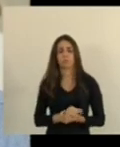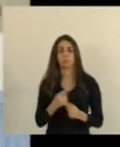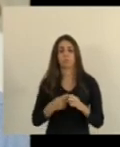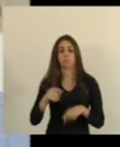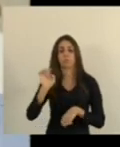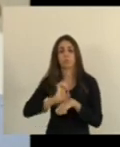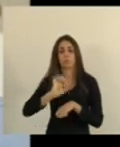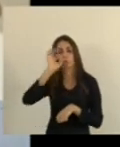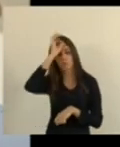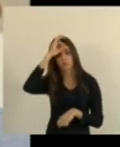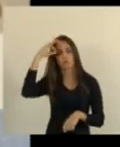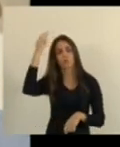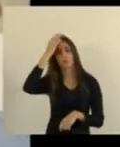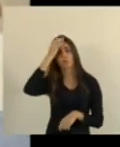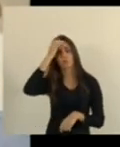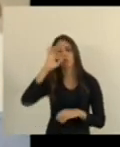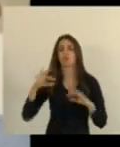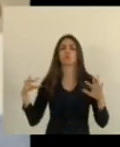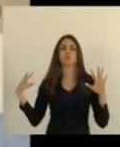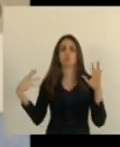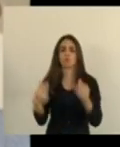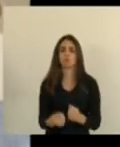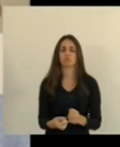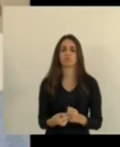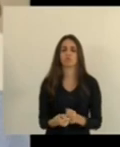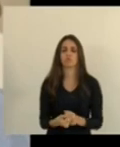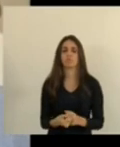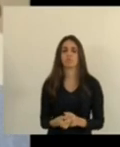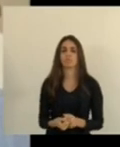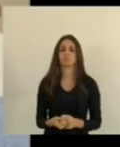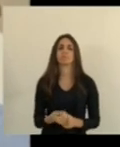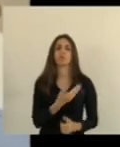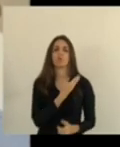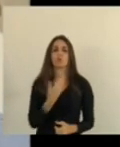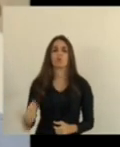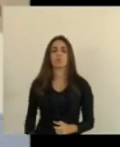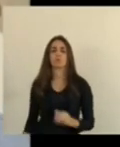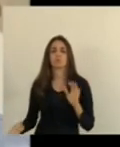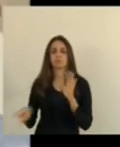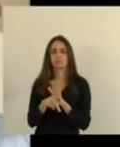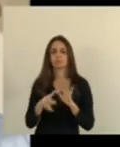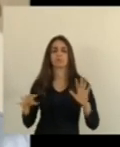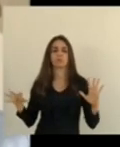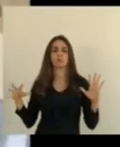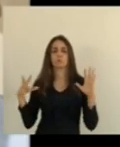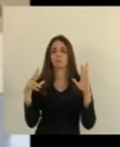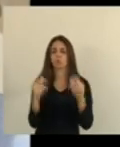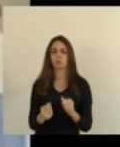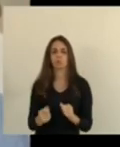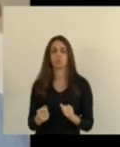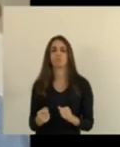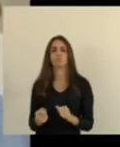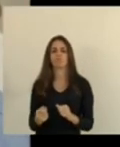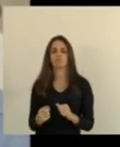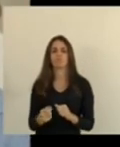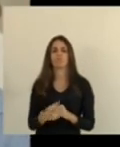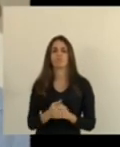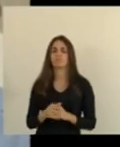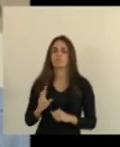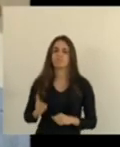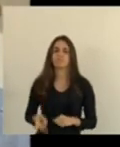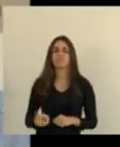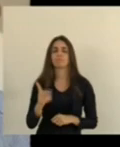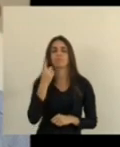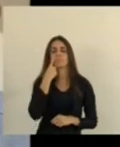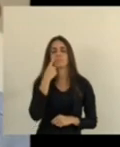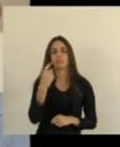espírito santo é de todos governo do estado é de todos governo do estado sempre teve